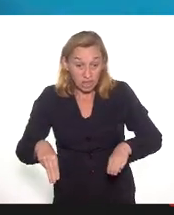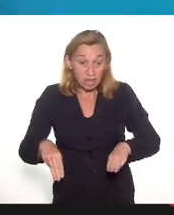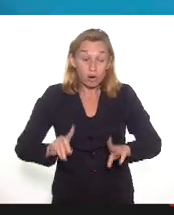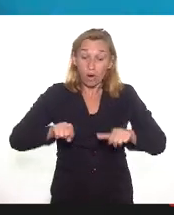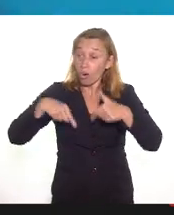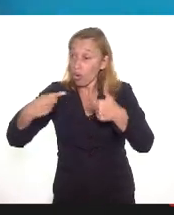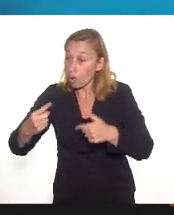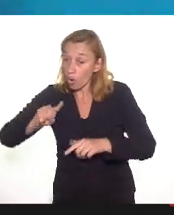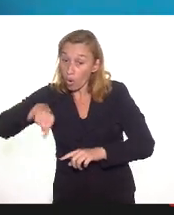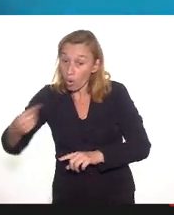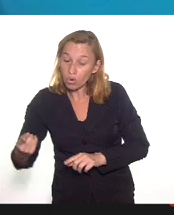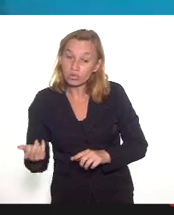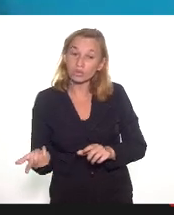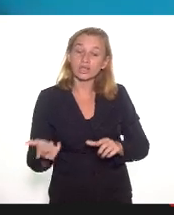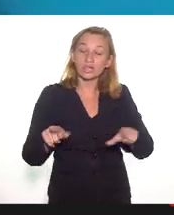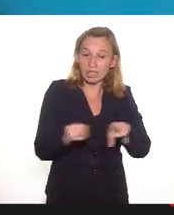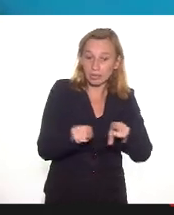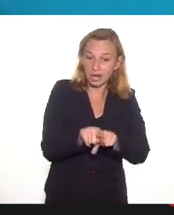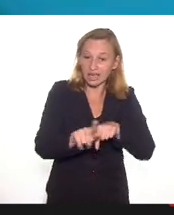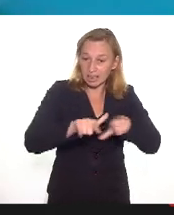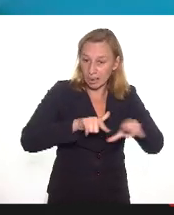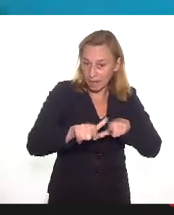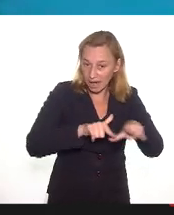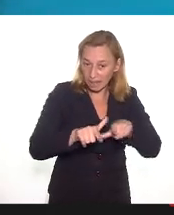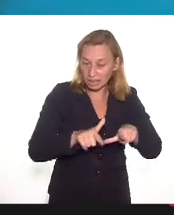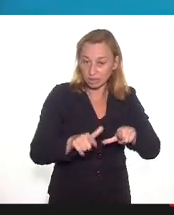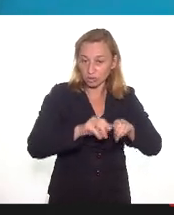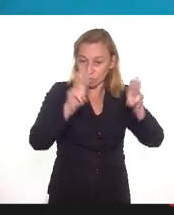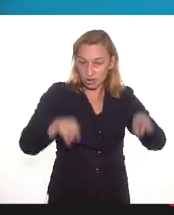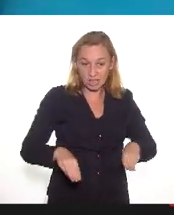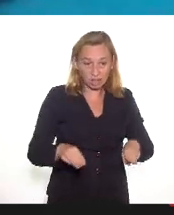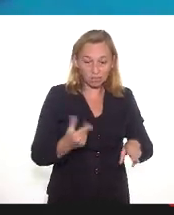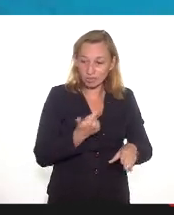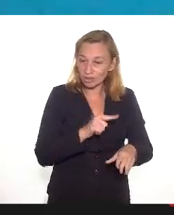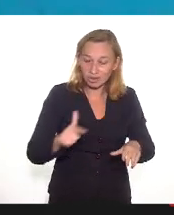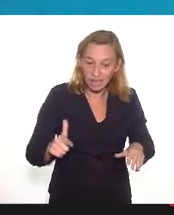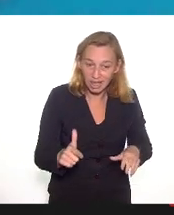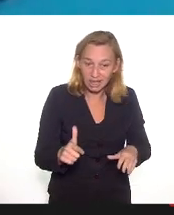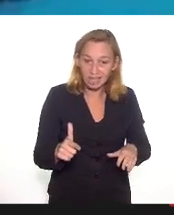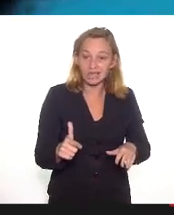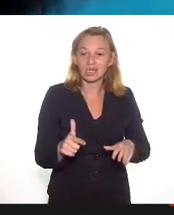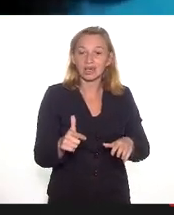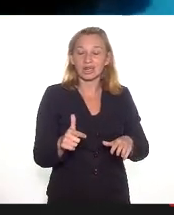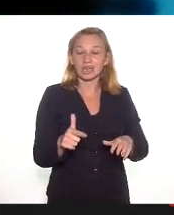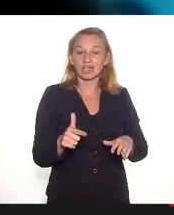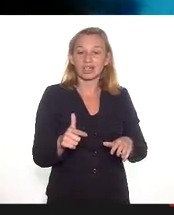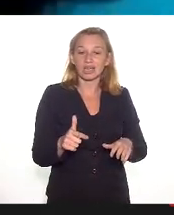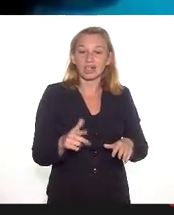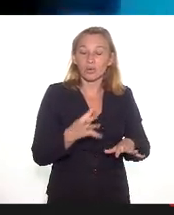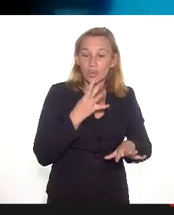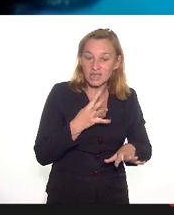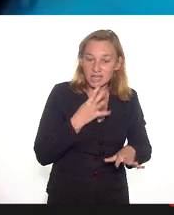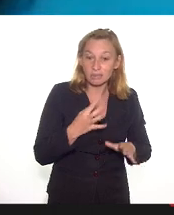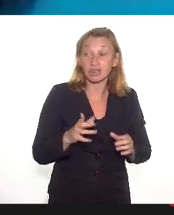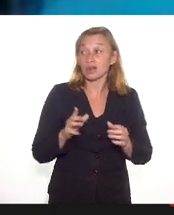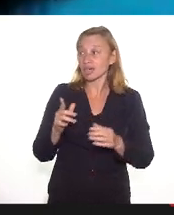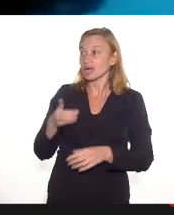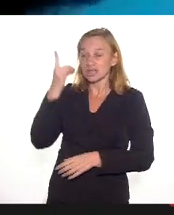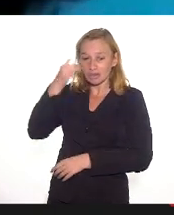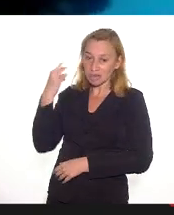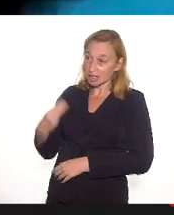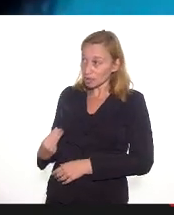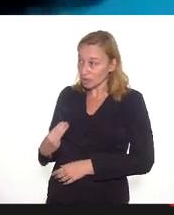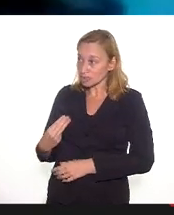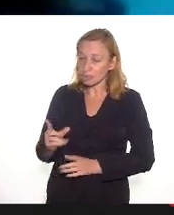nessas instituições não têm as suas profissões sequer reconhecidas. Fica uma sugestão, deputada Mônica, da gente atuar no sentido de, pelo